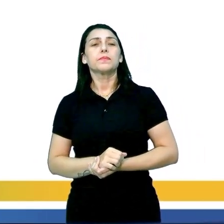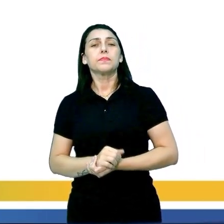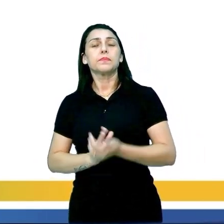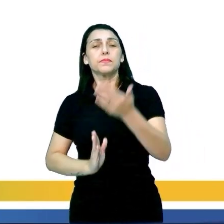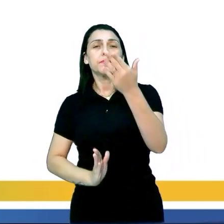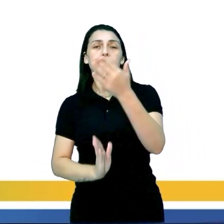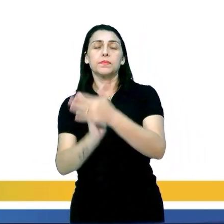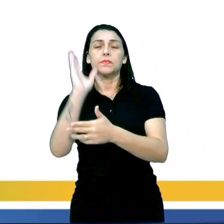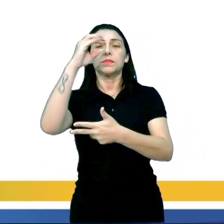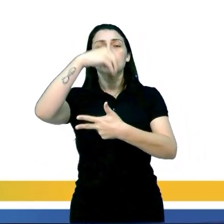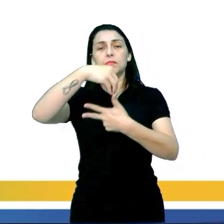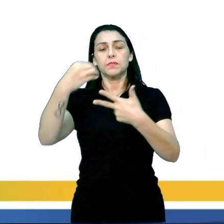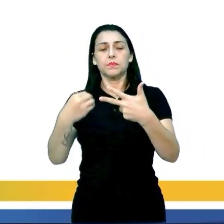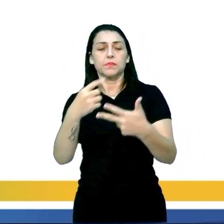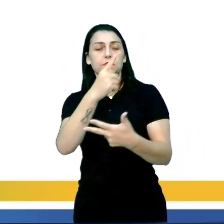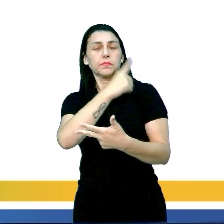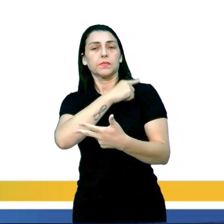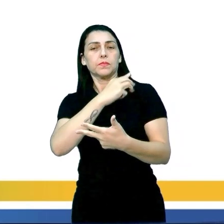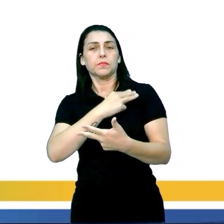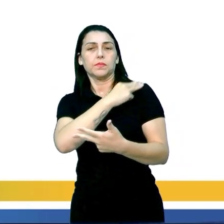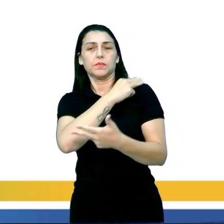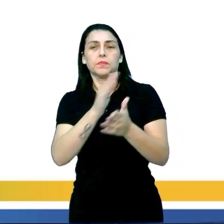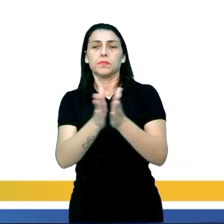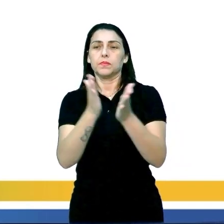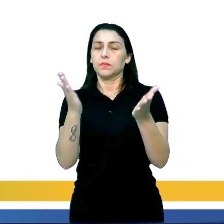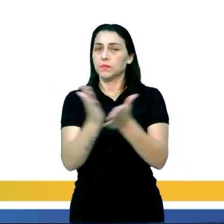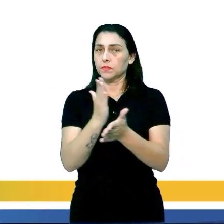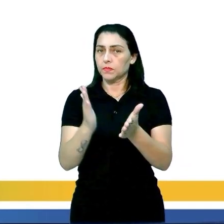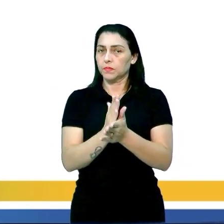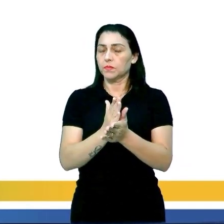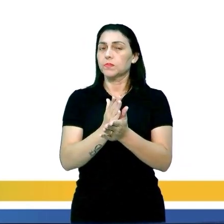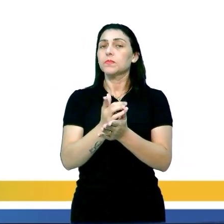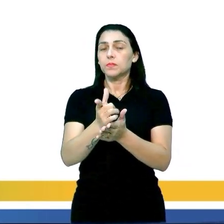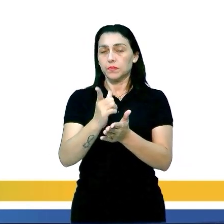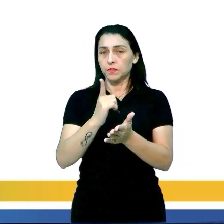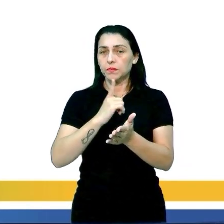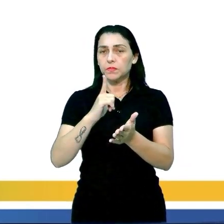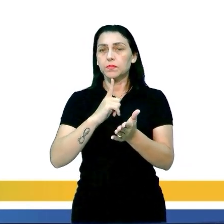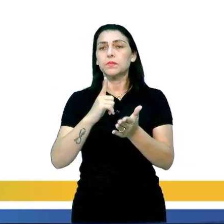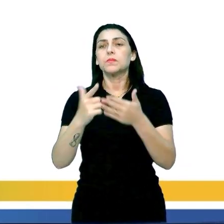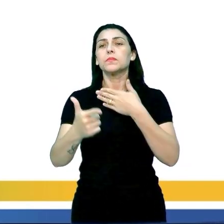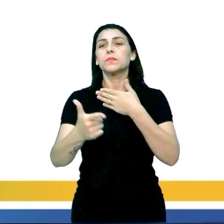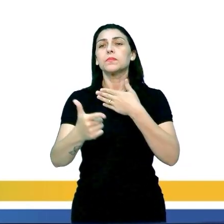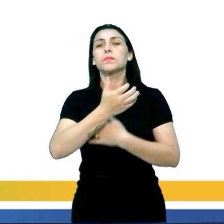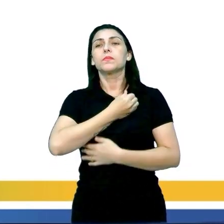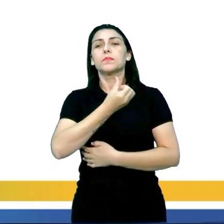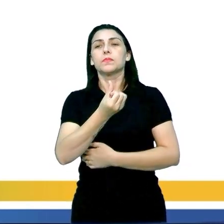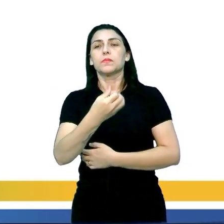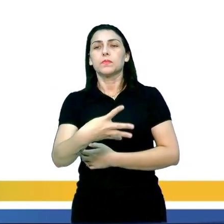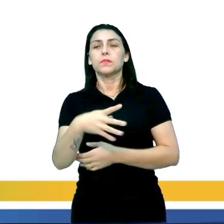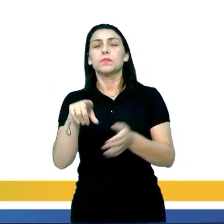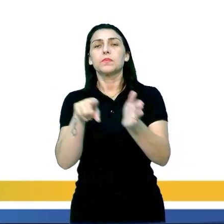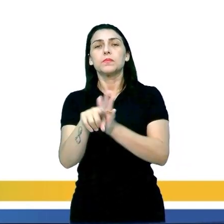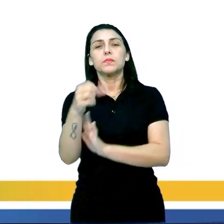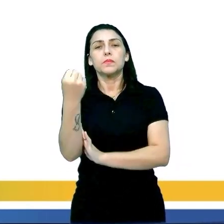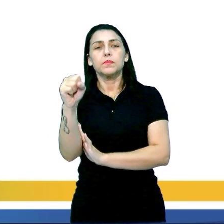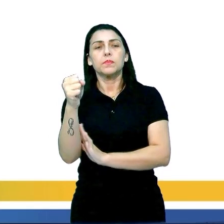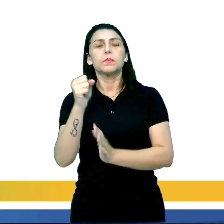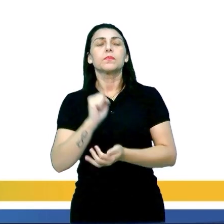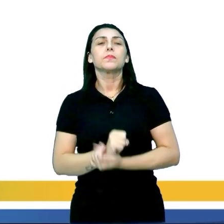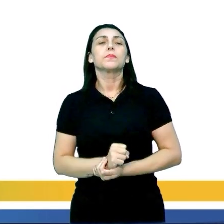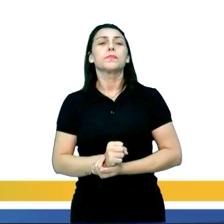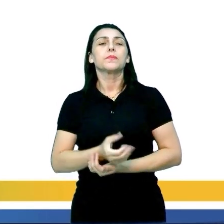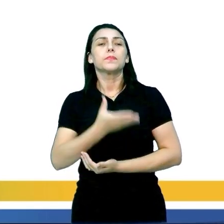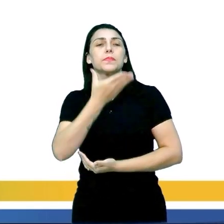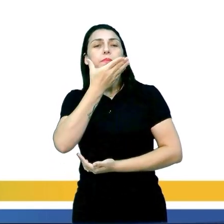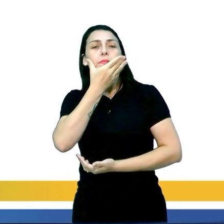Aprovenem, lá do primeiro ano do ensino médio, do livro que vocês receberam, da página 64, questão 8. Bora